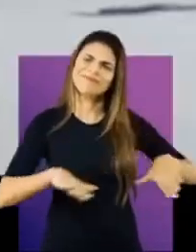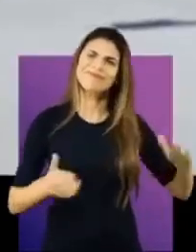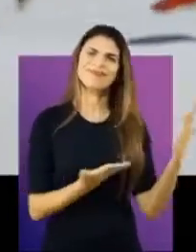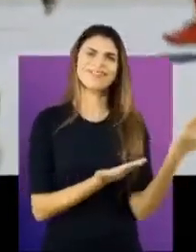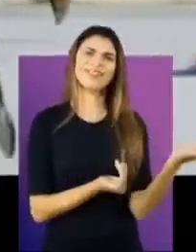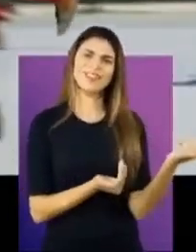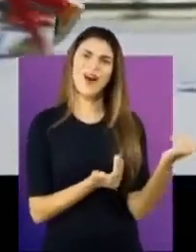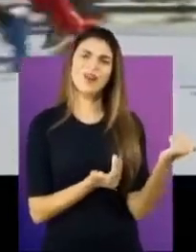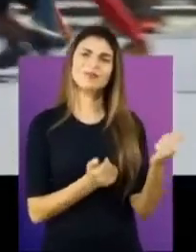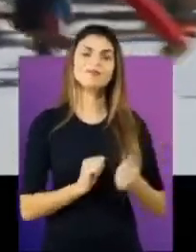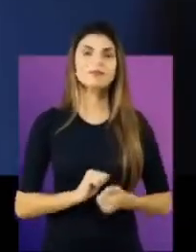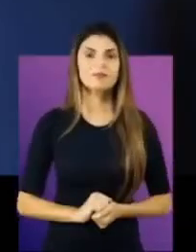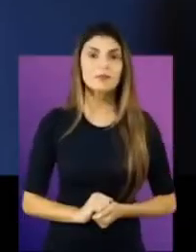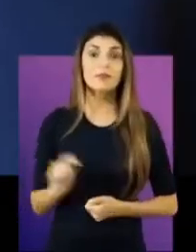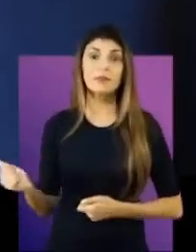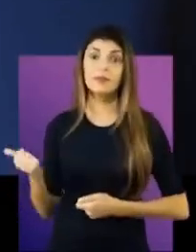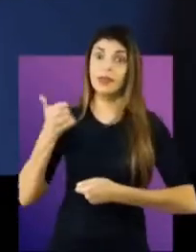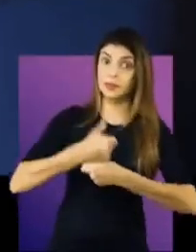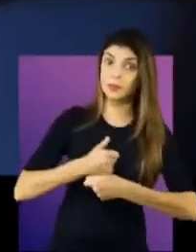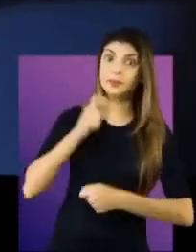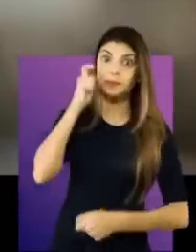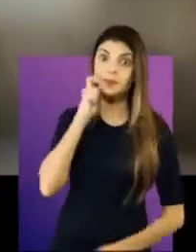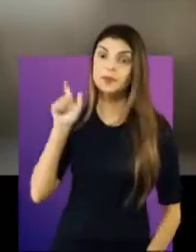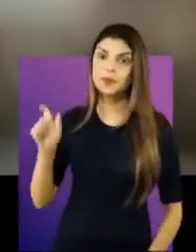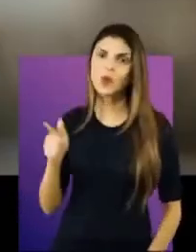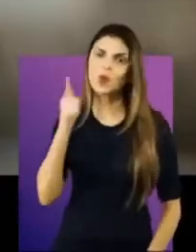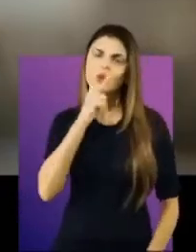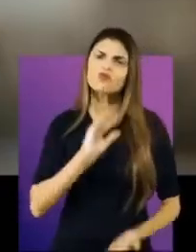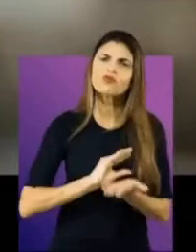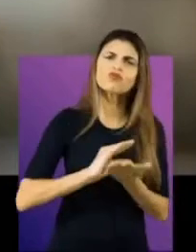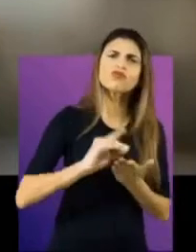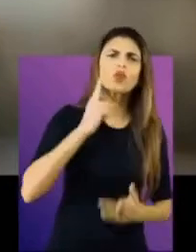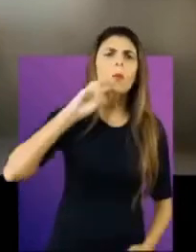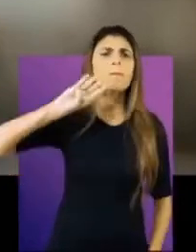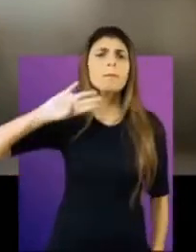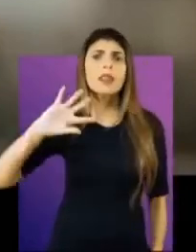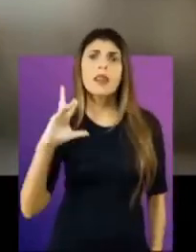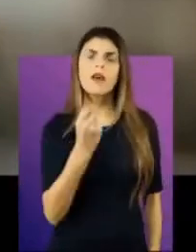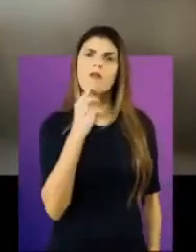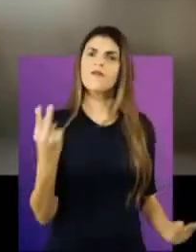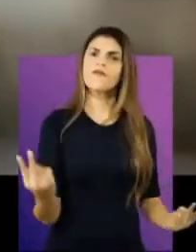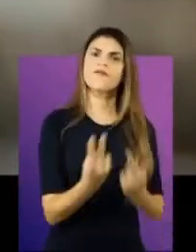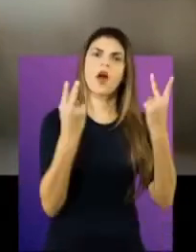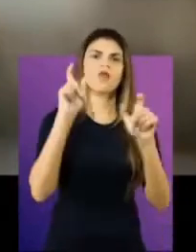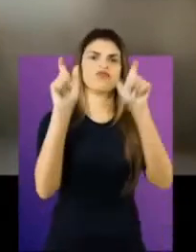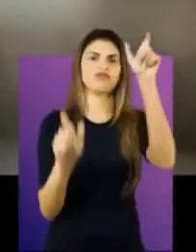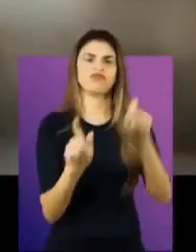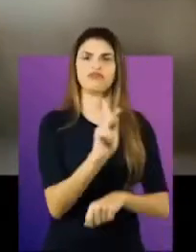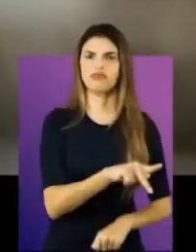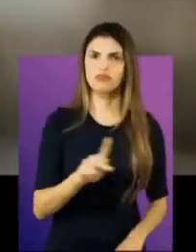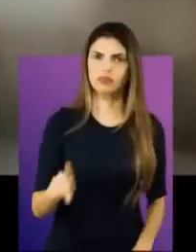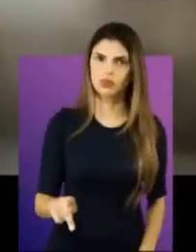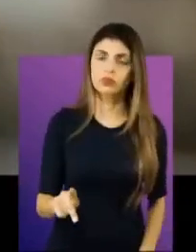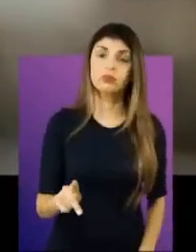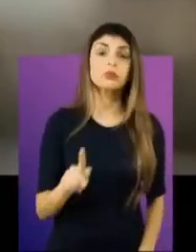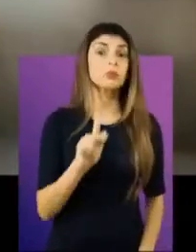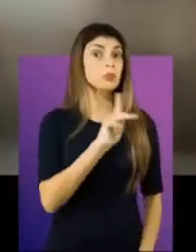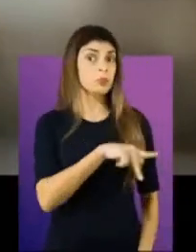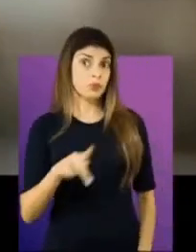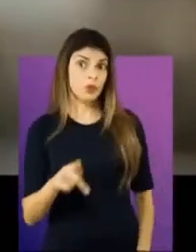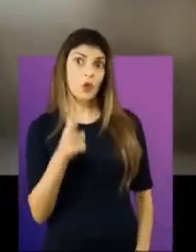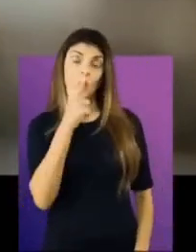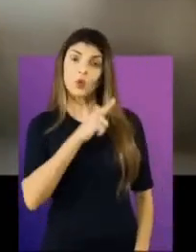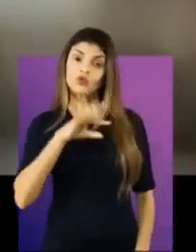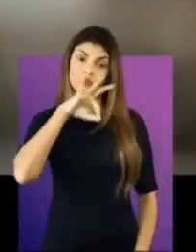de aula milhares de crianças e jovens. Desde que eu assumi, nós já investimos mais de um bilhão de reais na valorização do